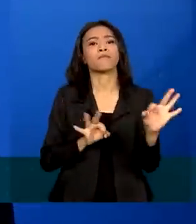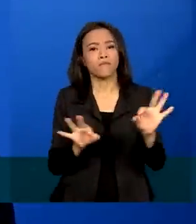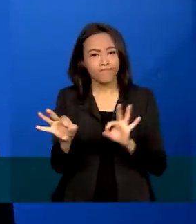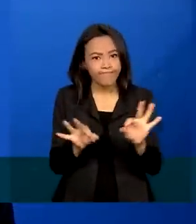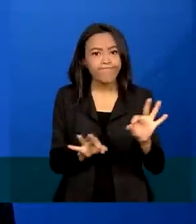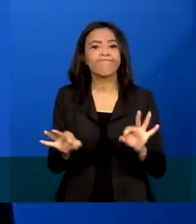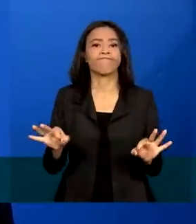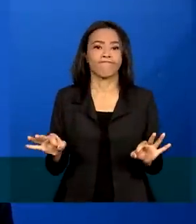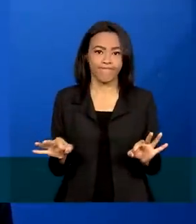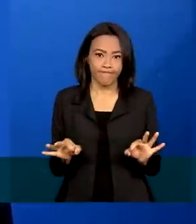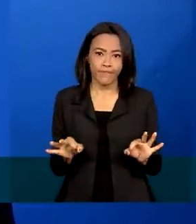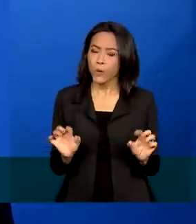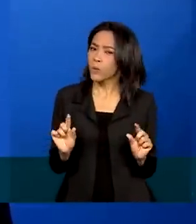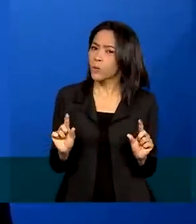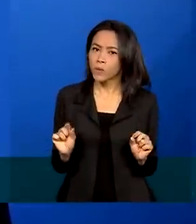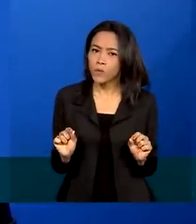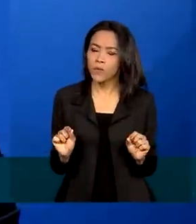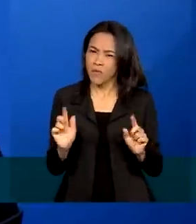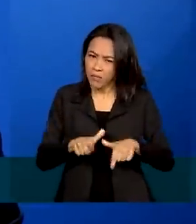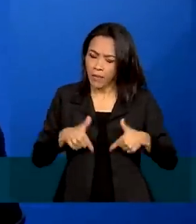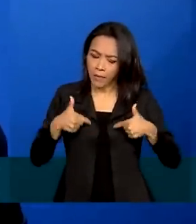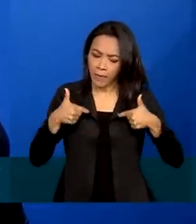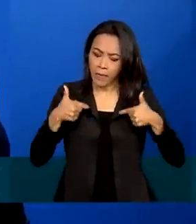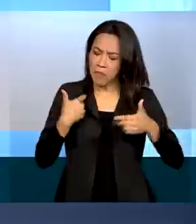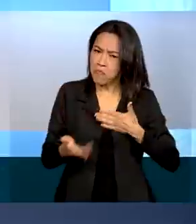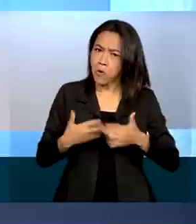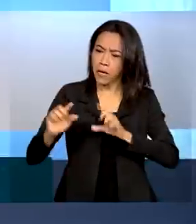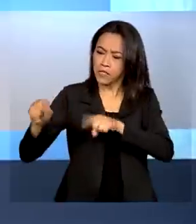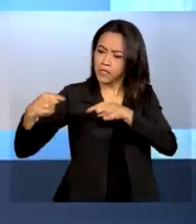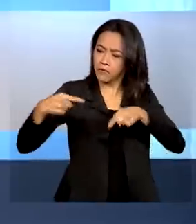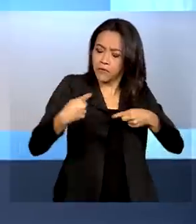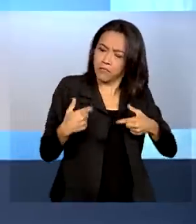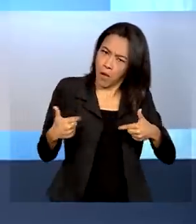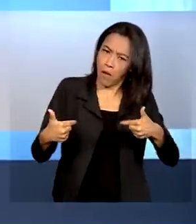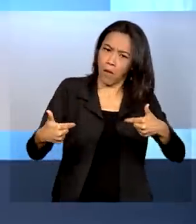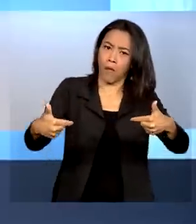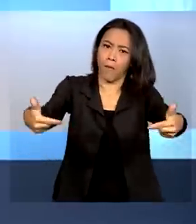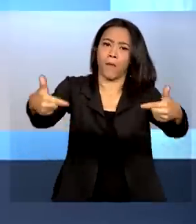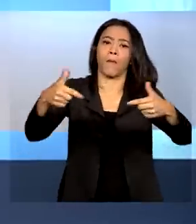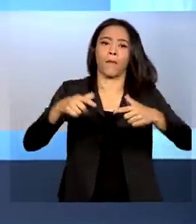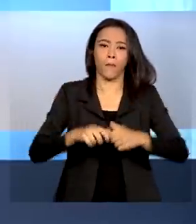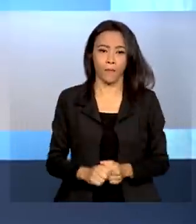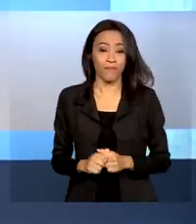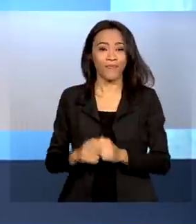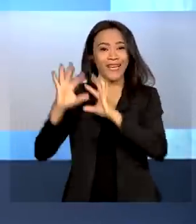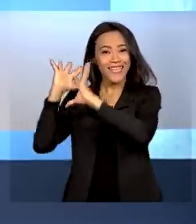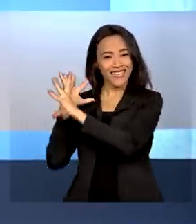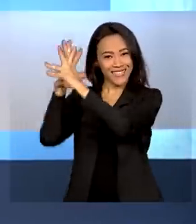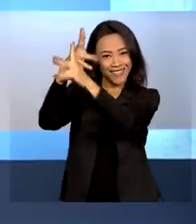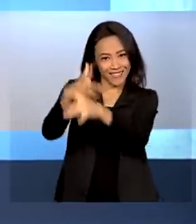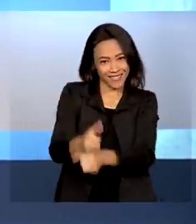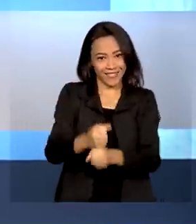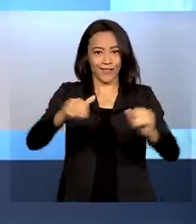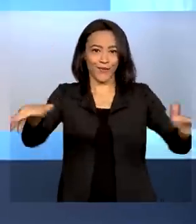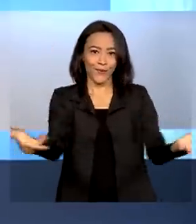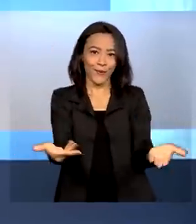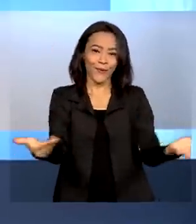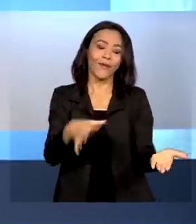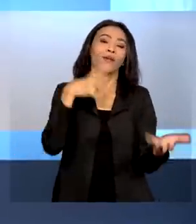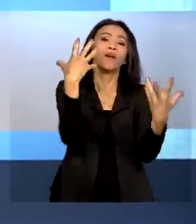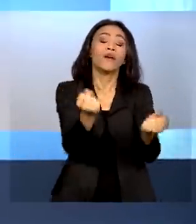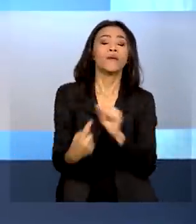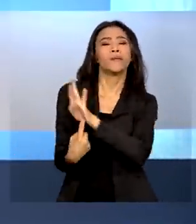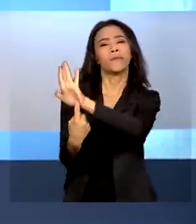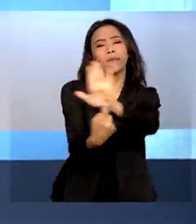para enfrentar qualquer desafio. E na retrospectiva de hoje, vamos mostrar